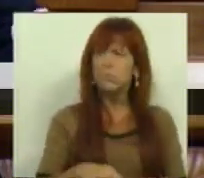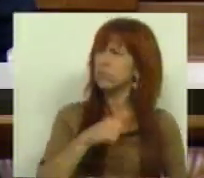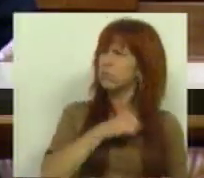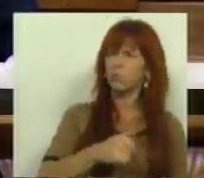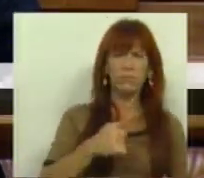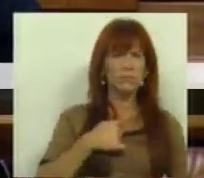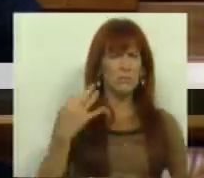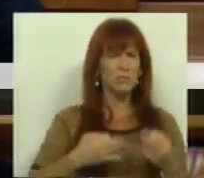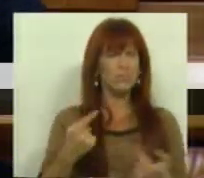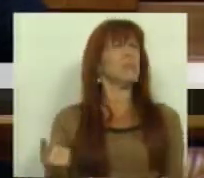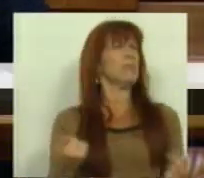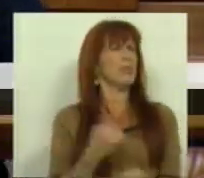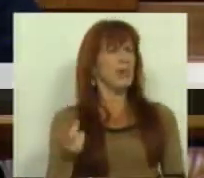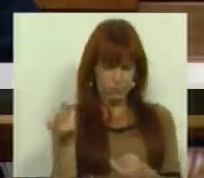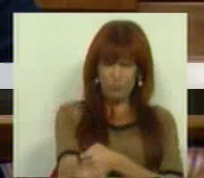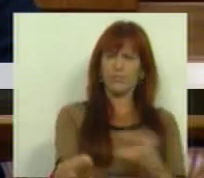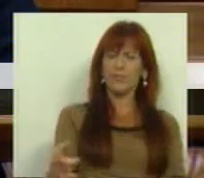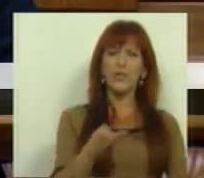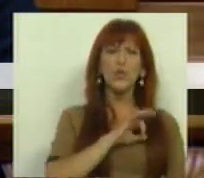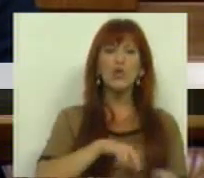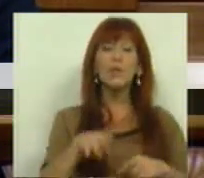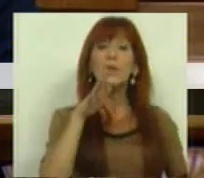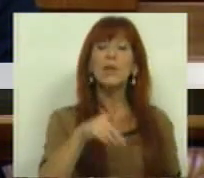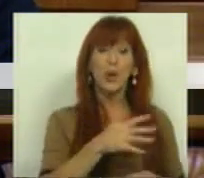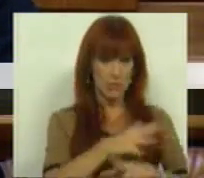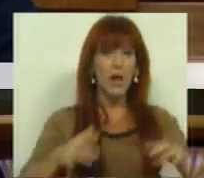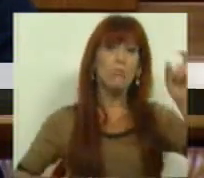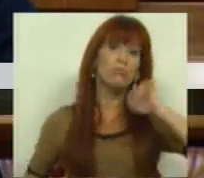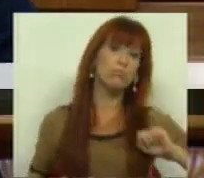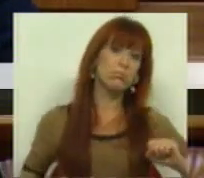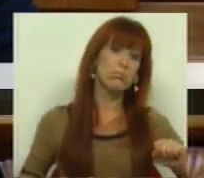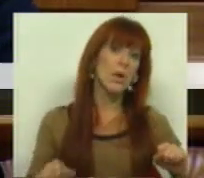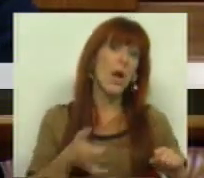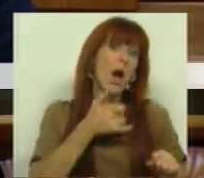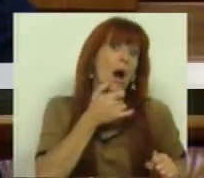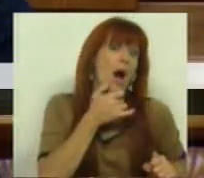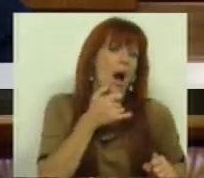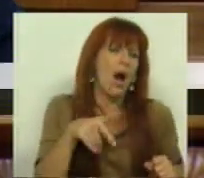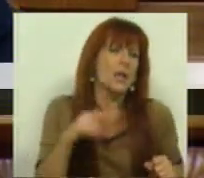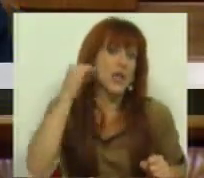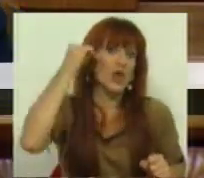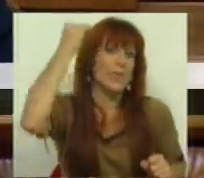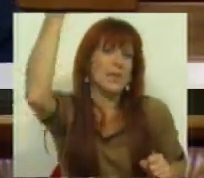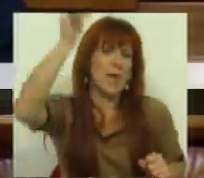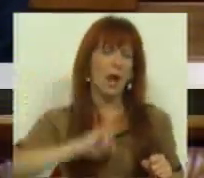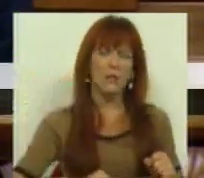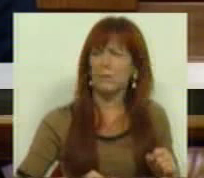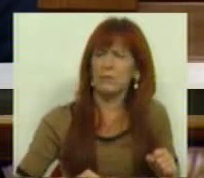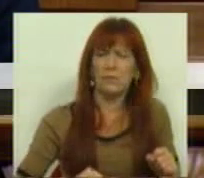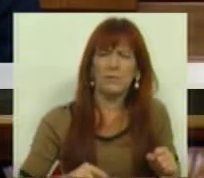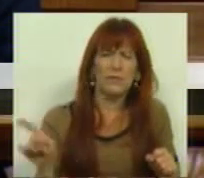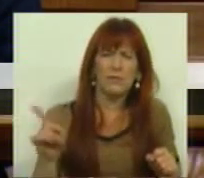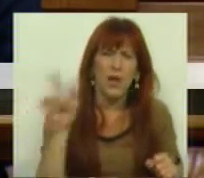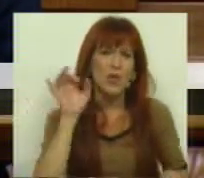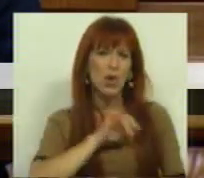autorização judicial. Dirão os senhores deputados da maioria, só em situações muito especiais. Não,